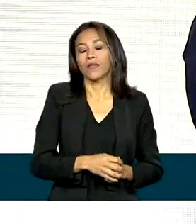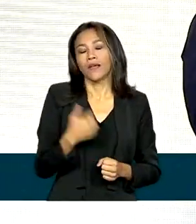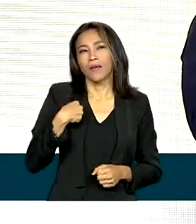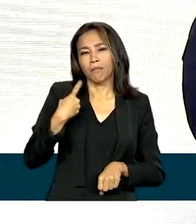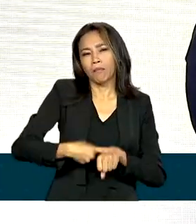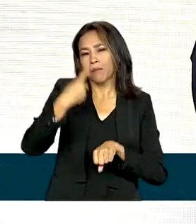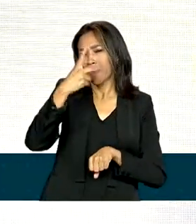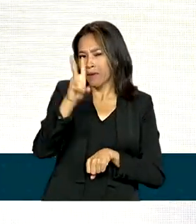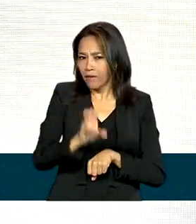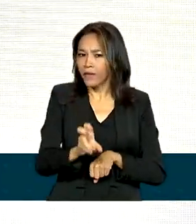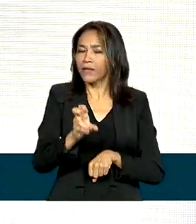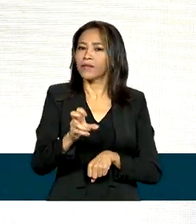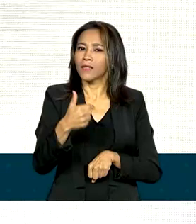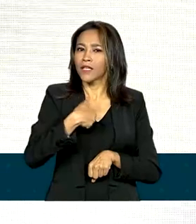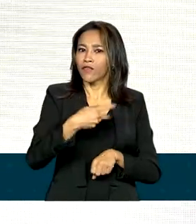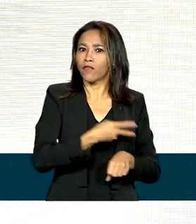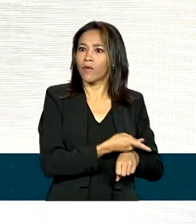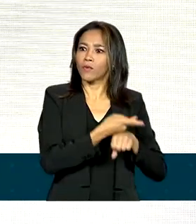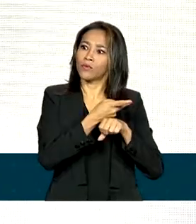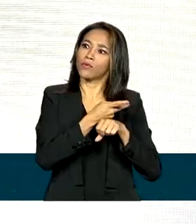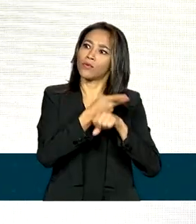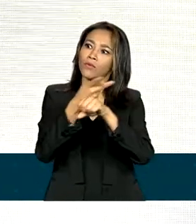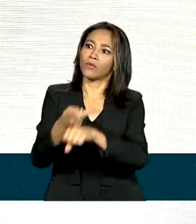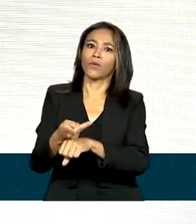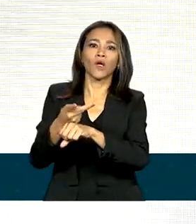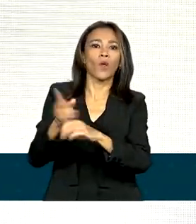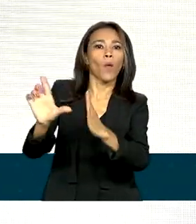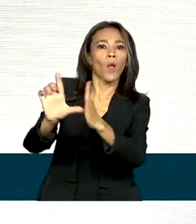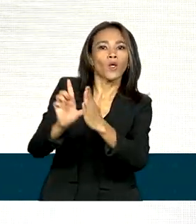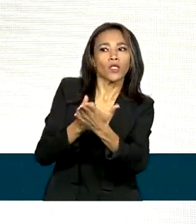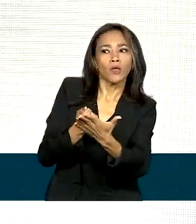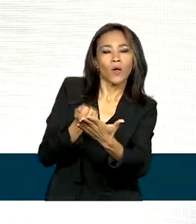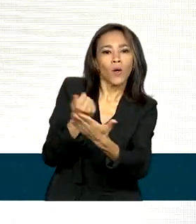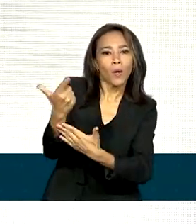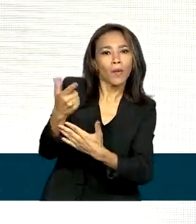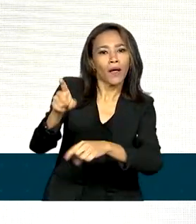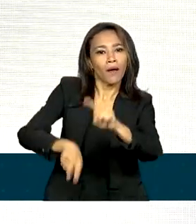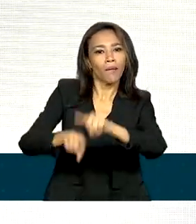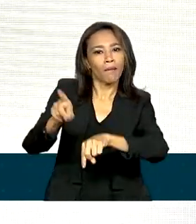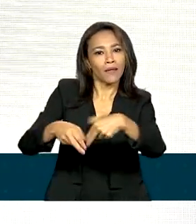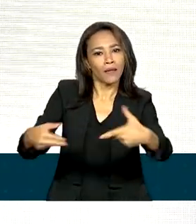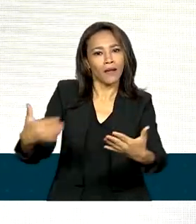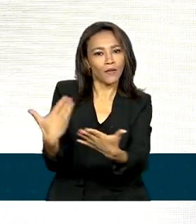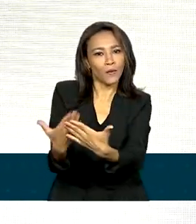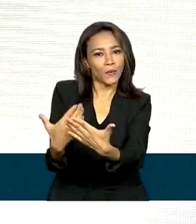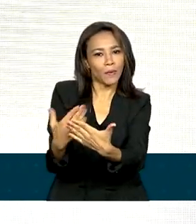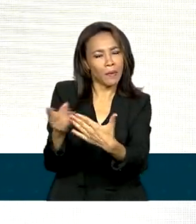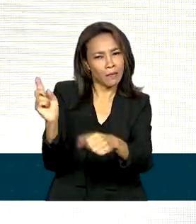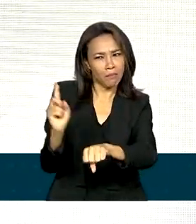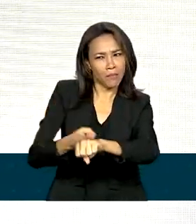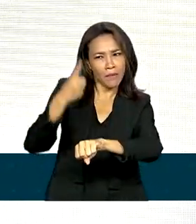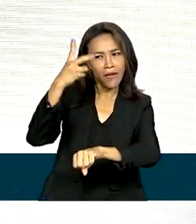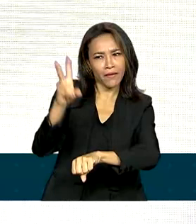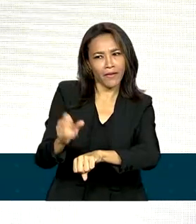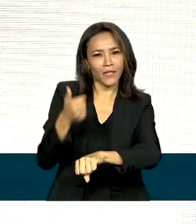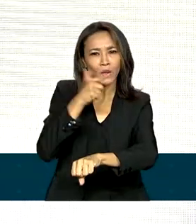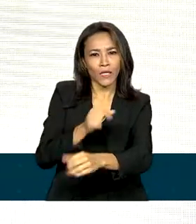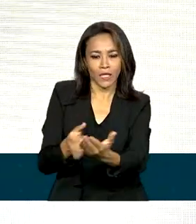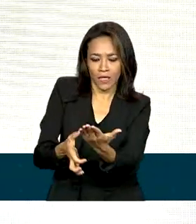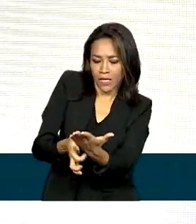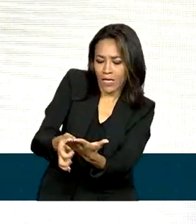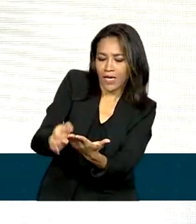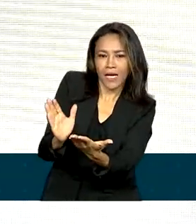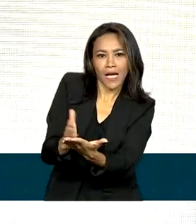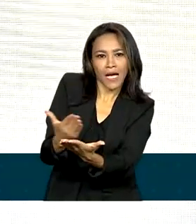vez que fomos a uma loja comprar material escolar. Pela primeira vez, podíamos comprar cadernos de